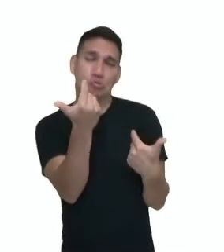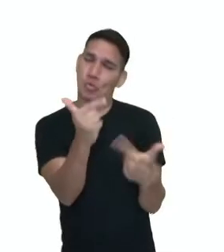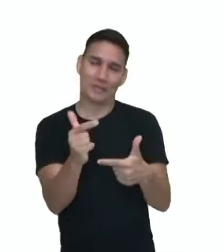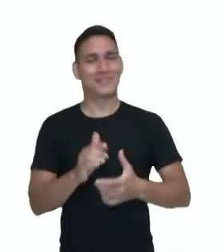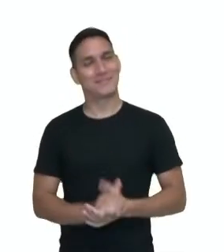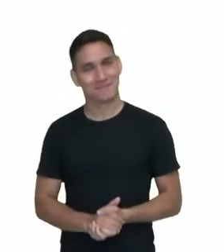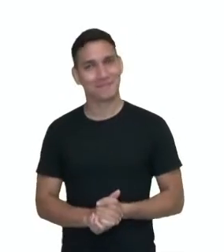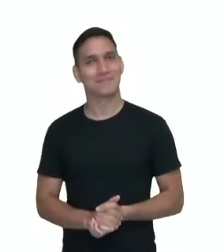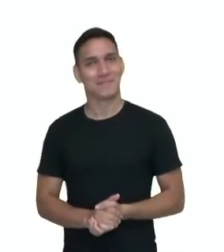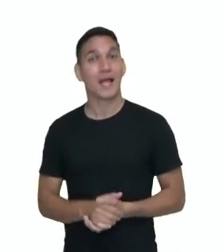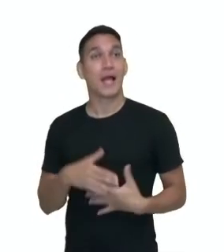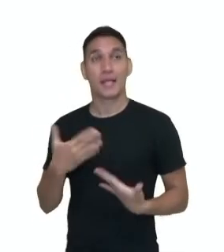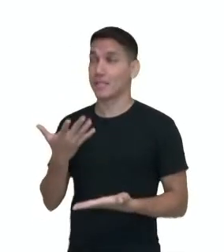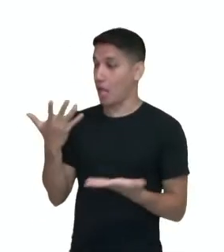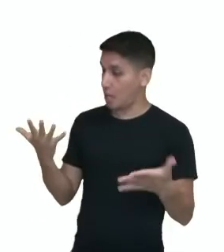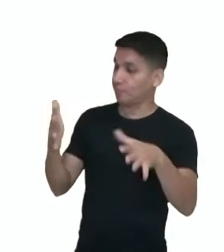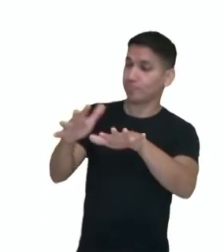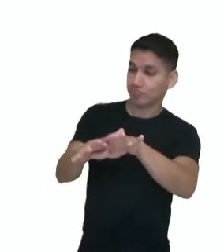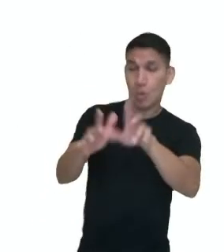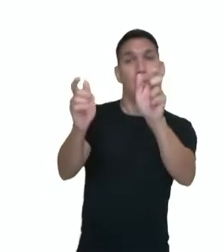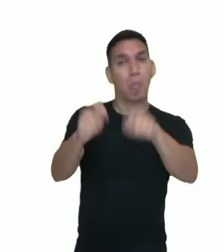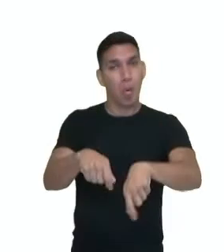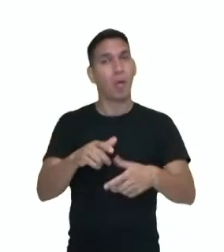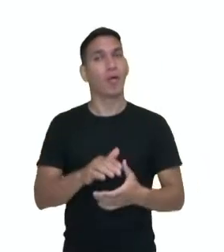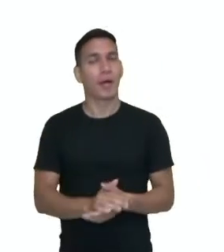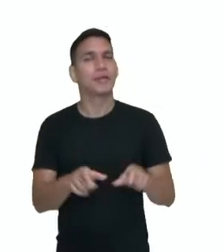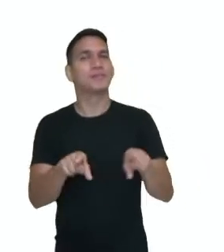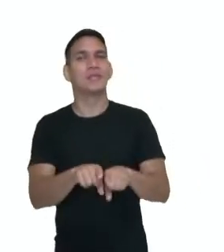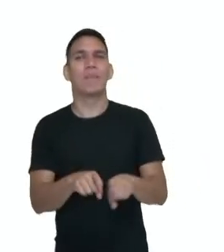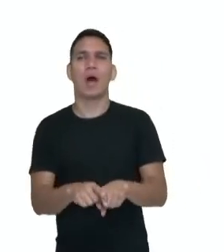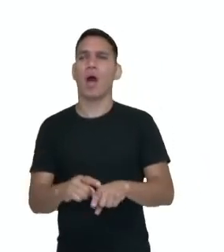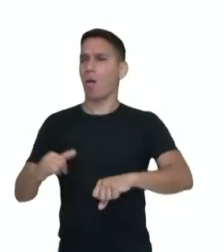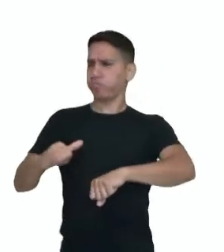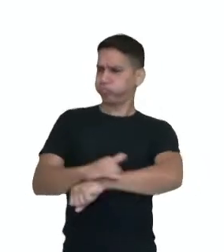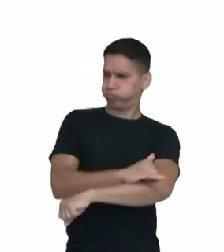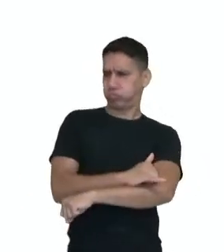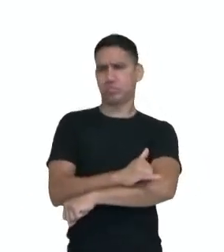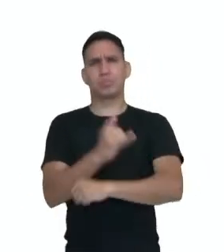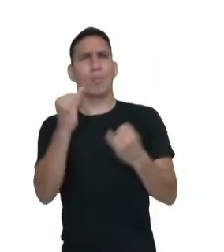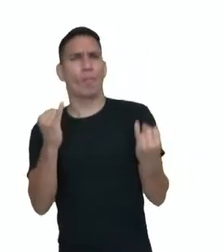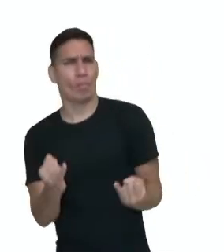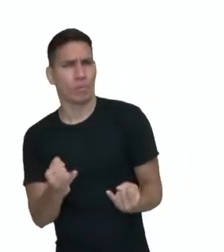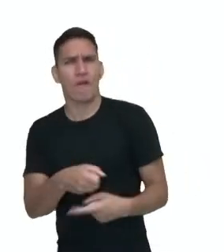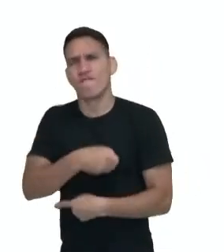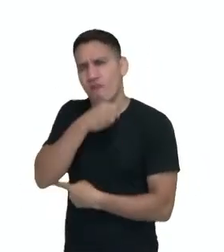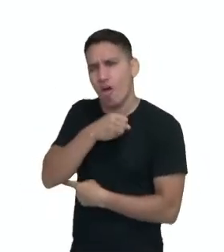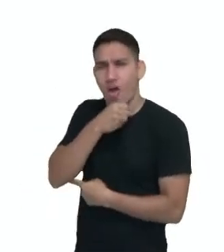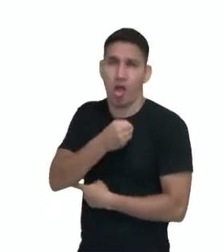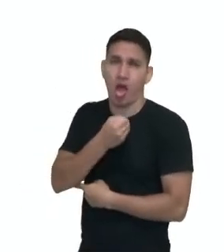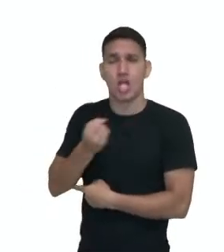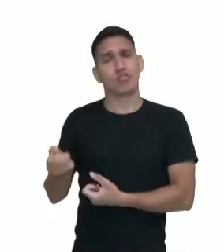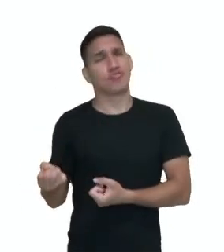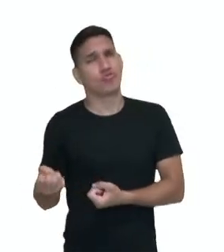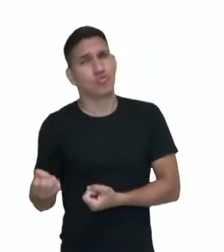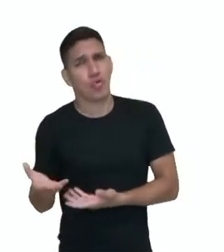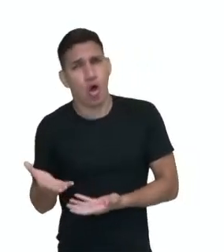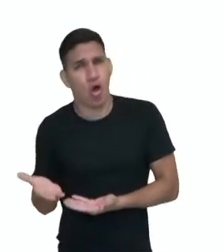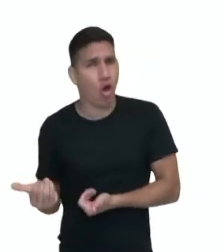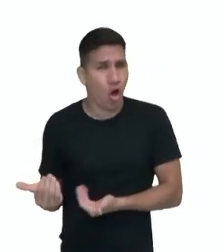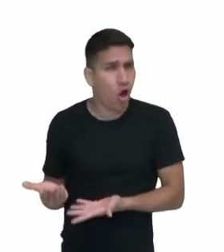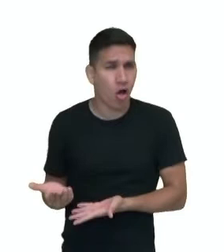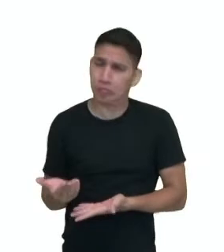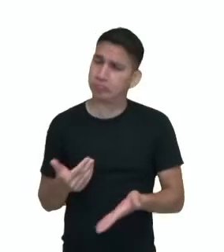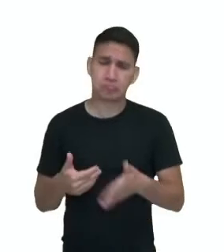ali a dança é inclusiva, ela pode ser o gordo, o magro, velho, novo. É a dança do contexto escolar. Ela não tem